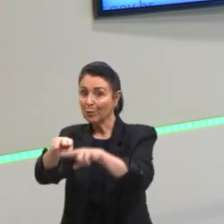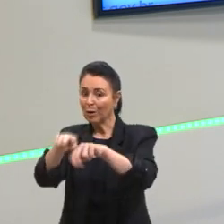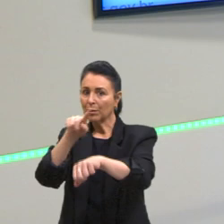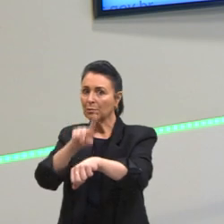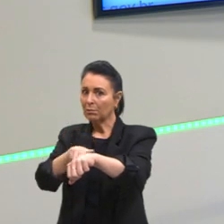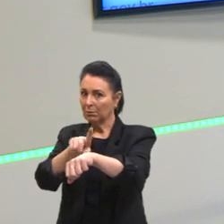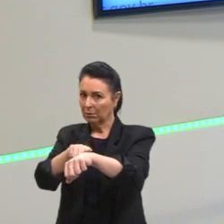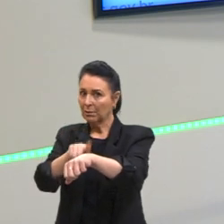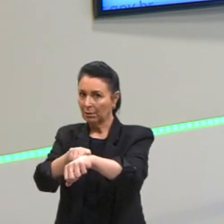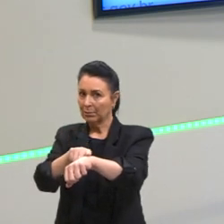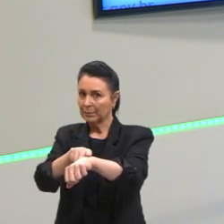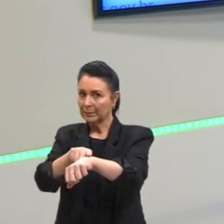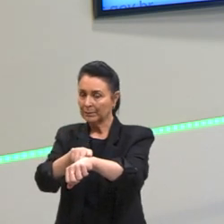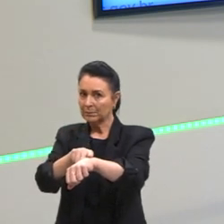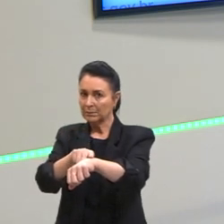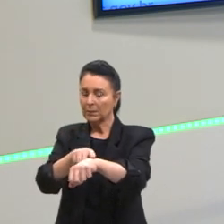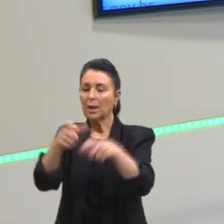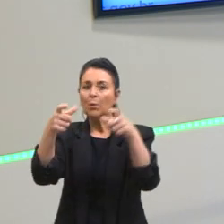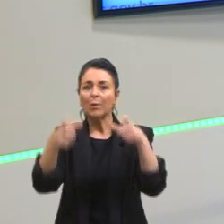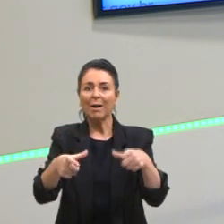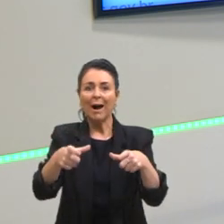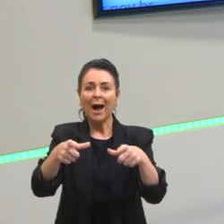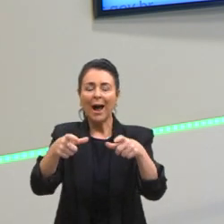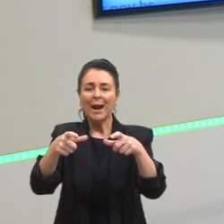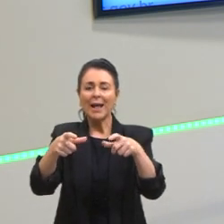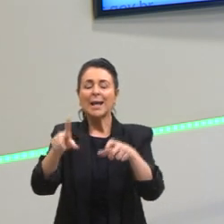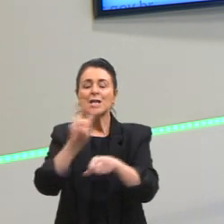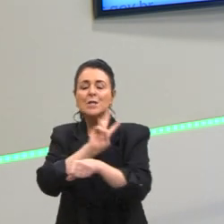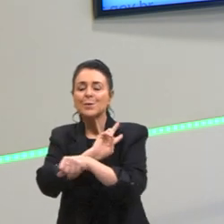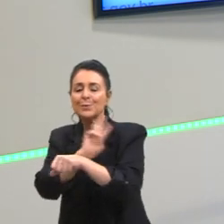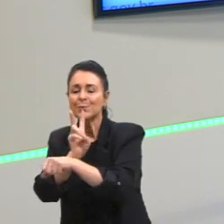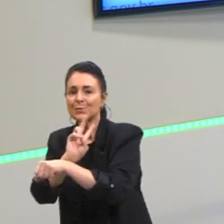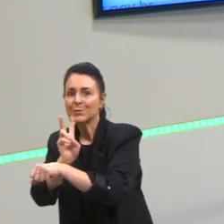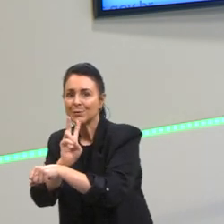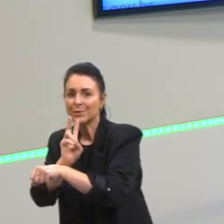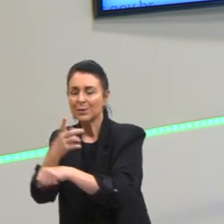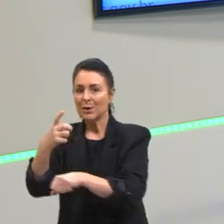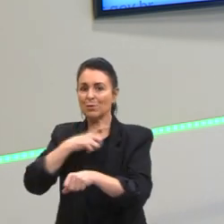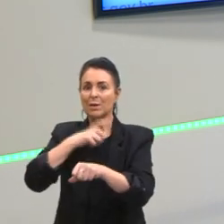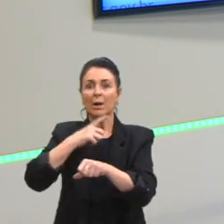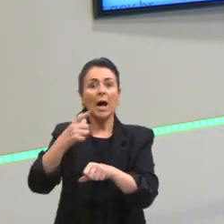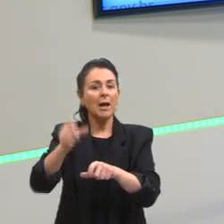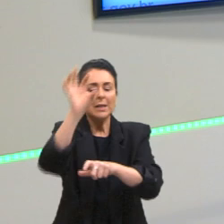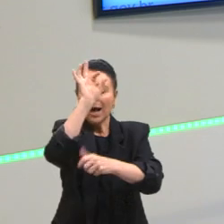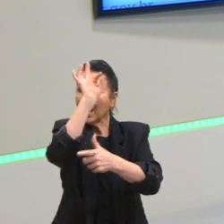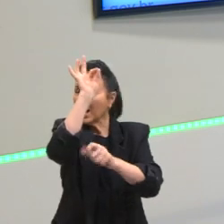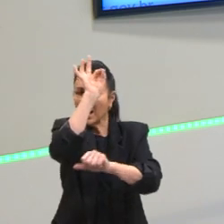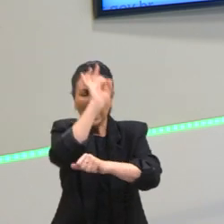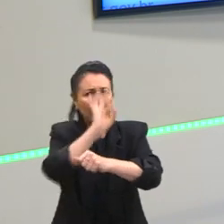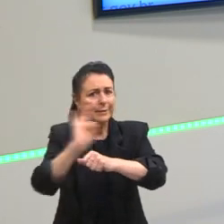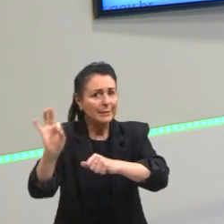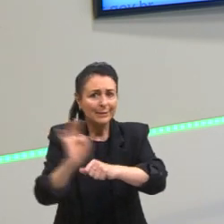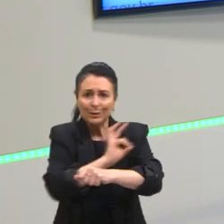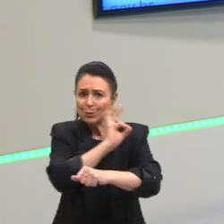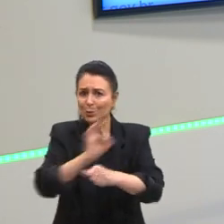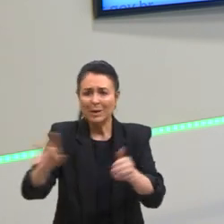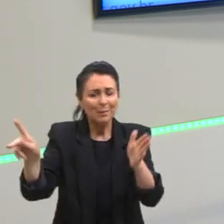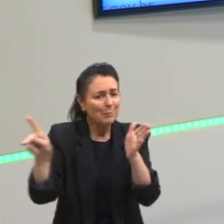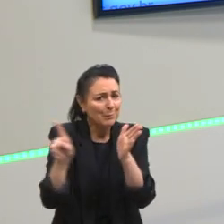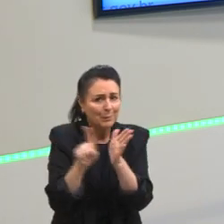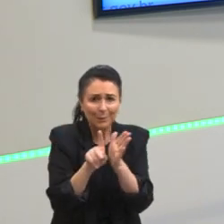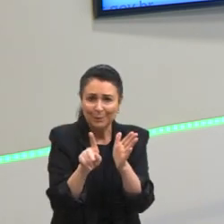trabalhar. Então, esse é o Olhar Vigilante, uma forma arquitetônica, estrutural, de ficar cuidando as pessoas,